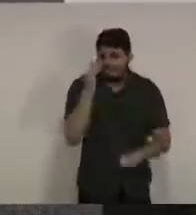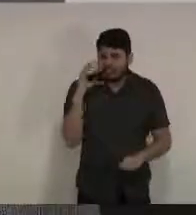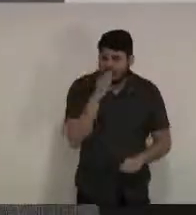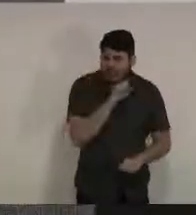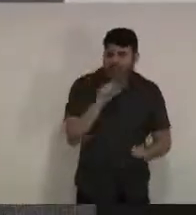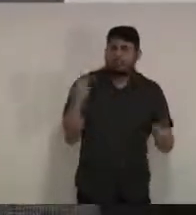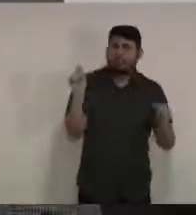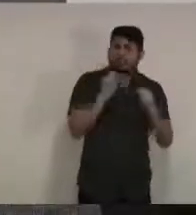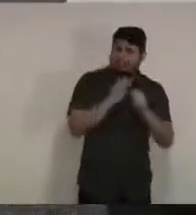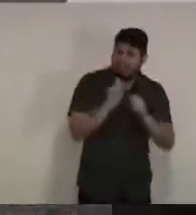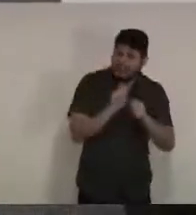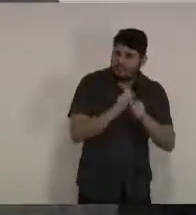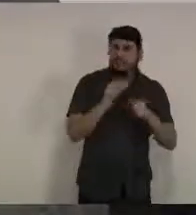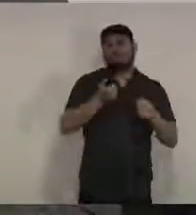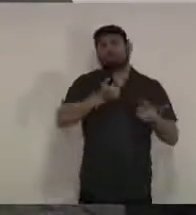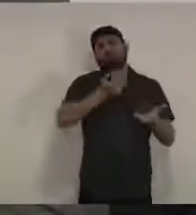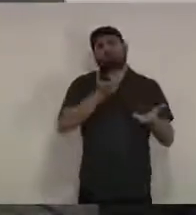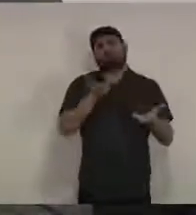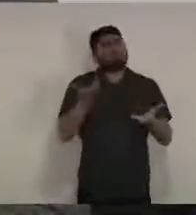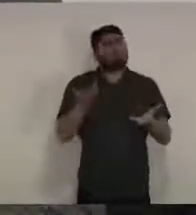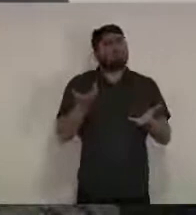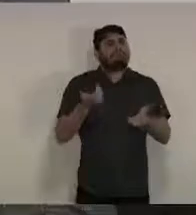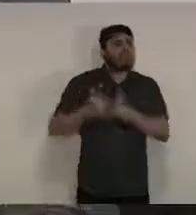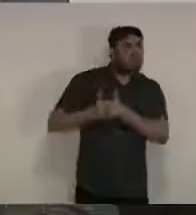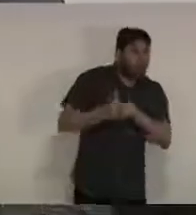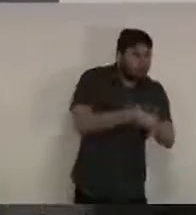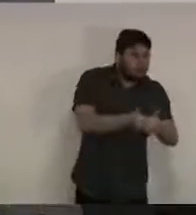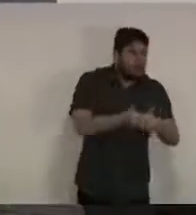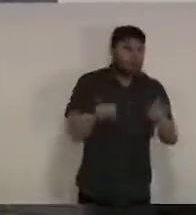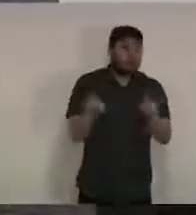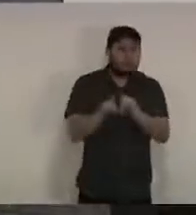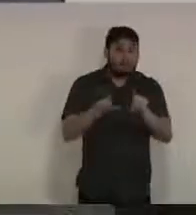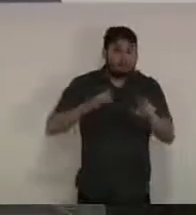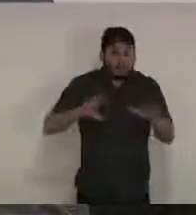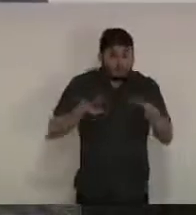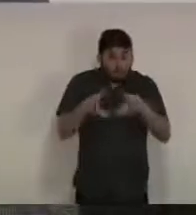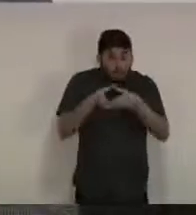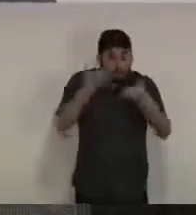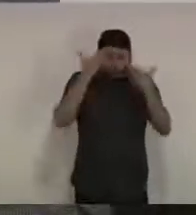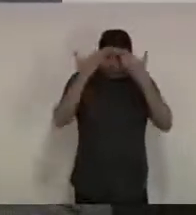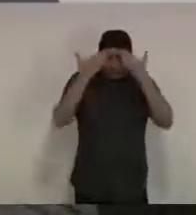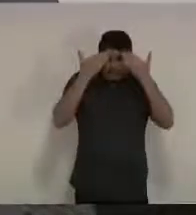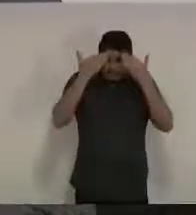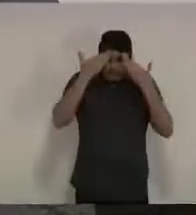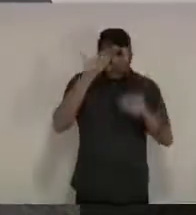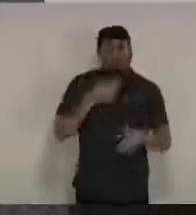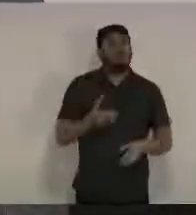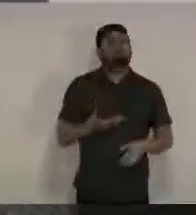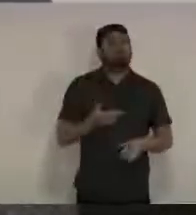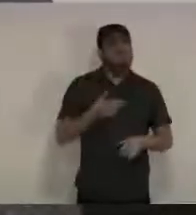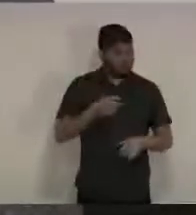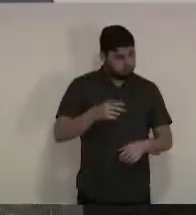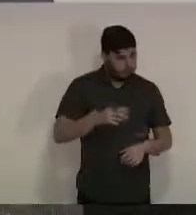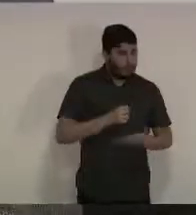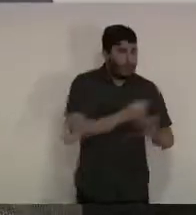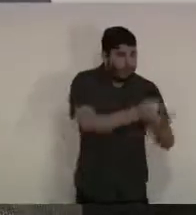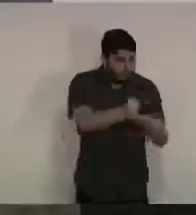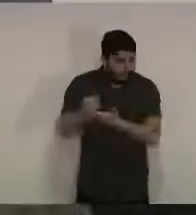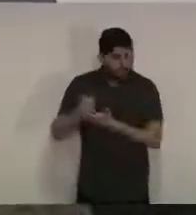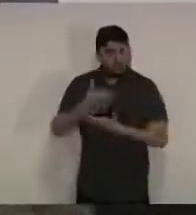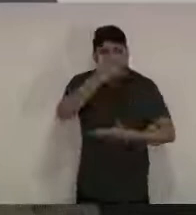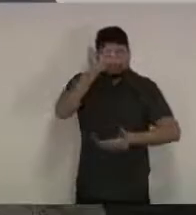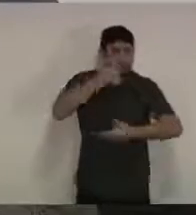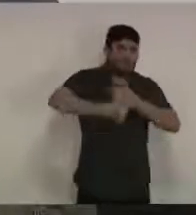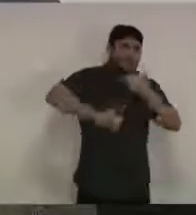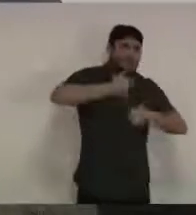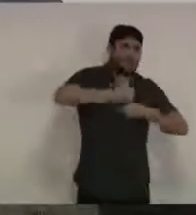estão sendo acompanhados tem uma equipe de psicologia que dá suporte remoto a esses trabalhadores